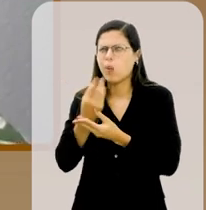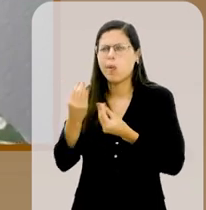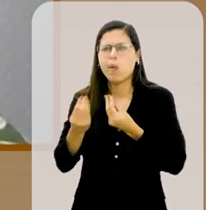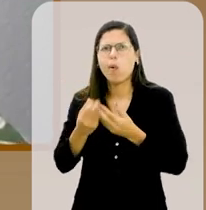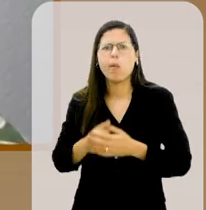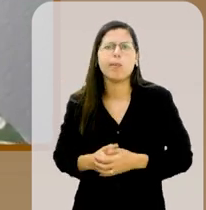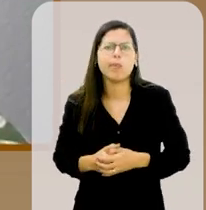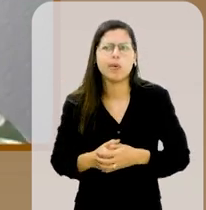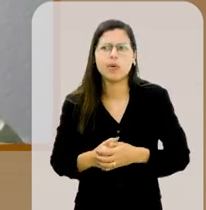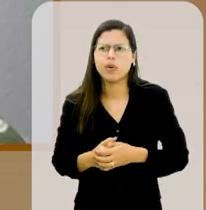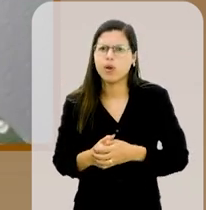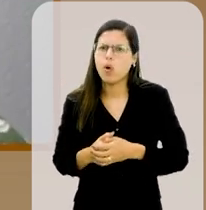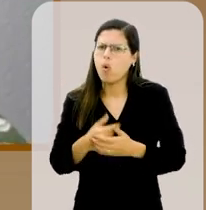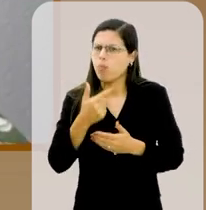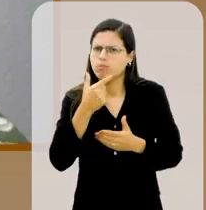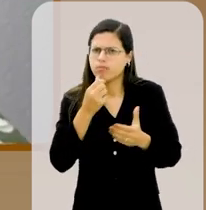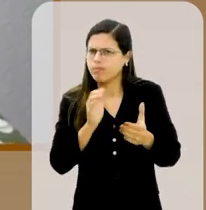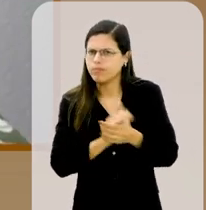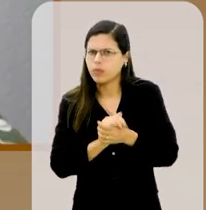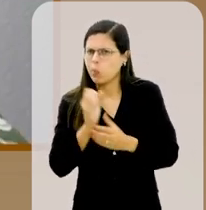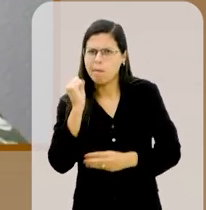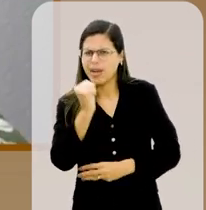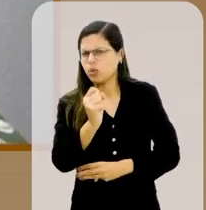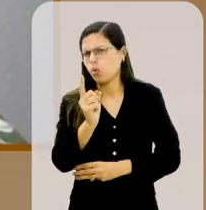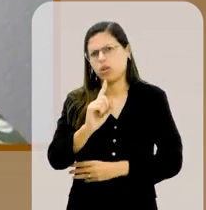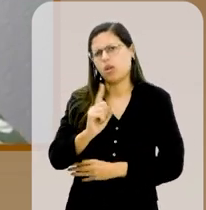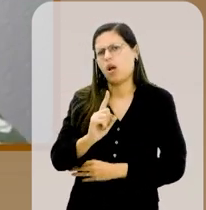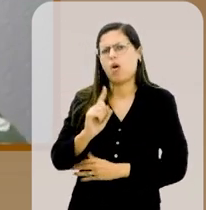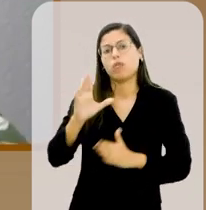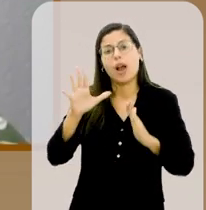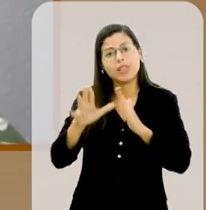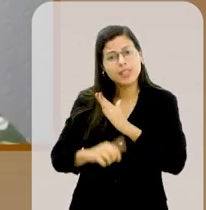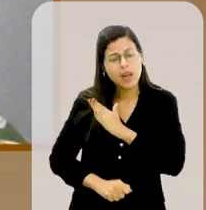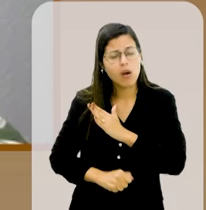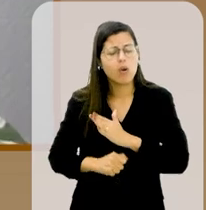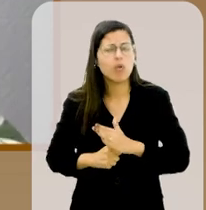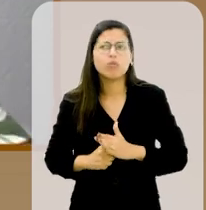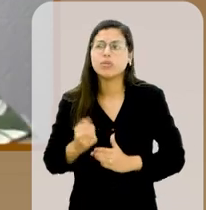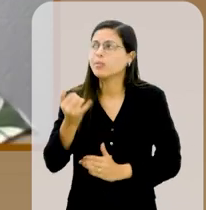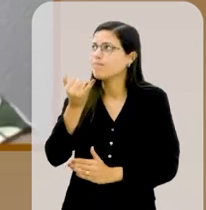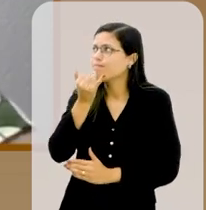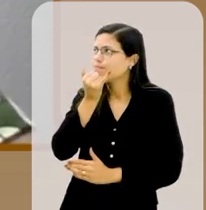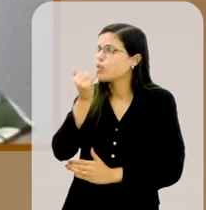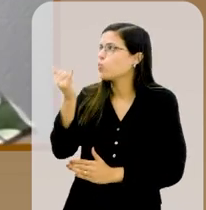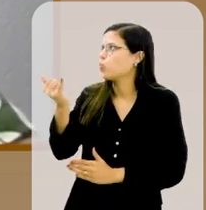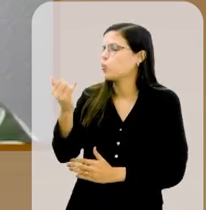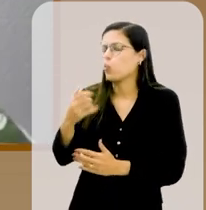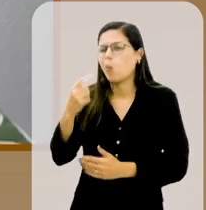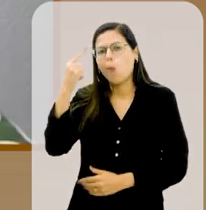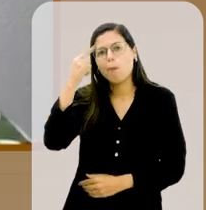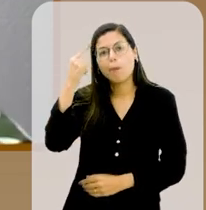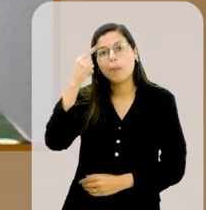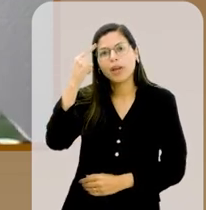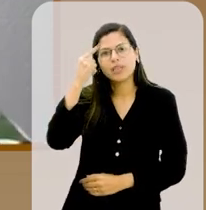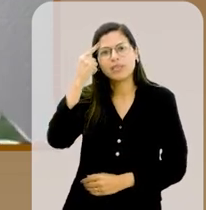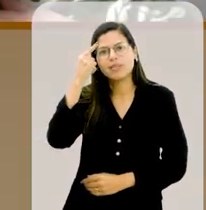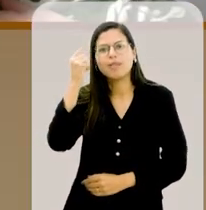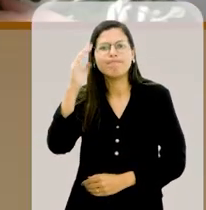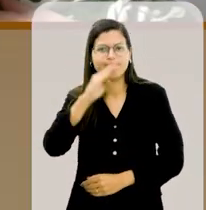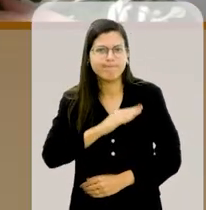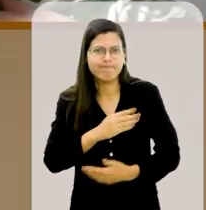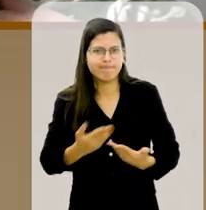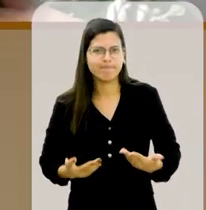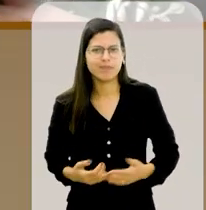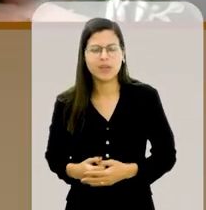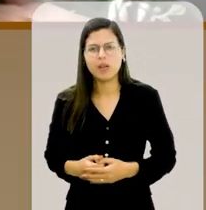como é que diz, o Marco não me matou, não. Foi um assalto. Meu Deus, perdoa por eu ter tido esse mau